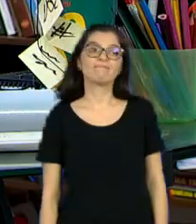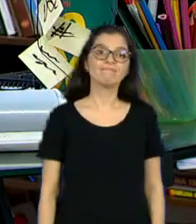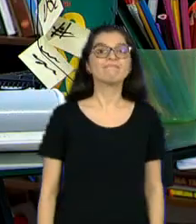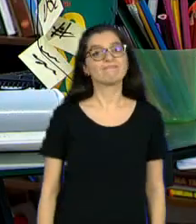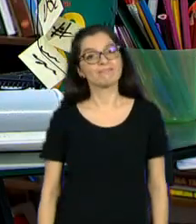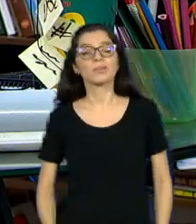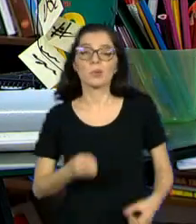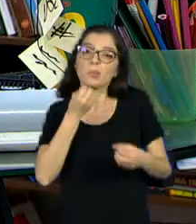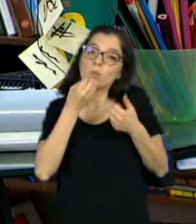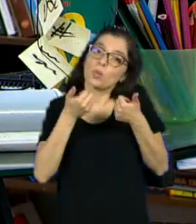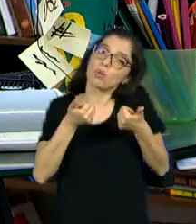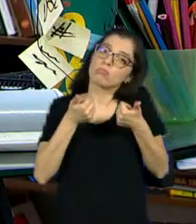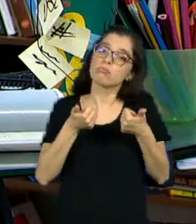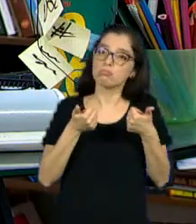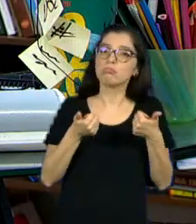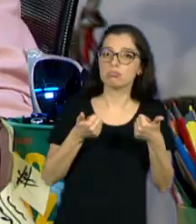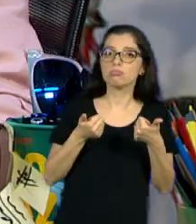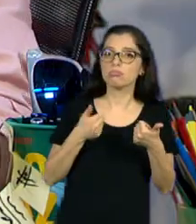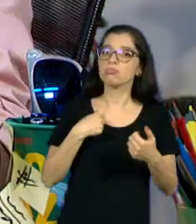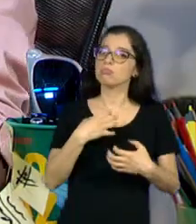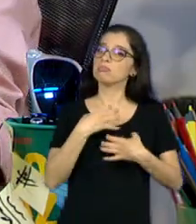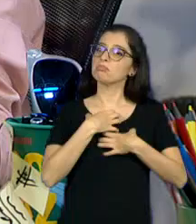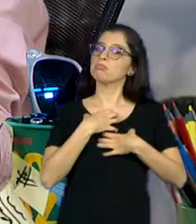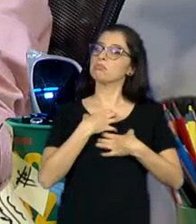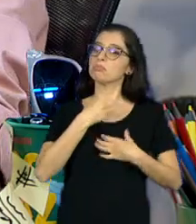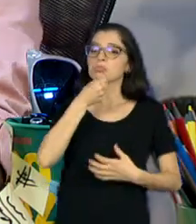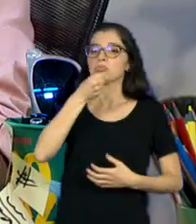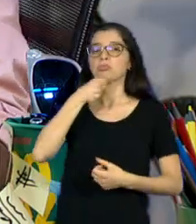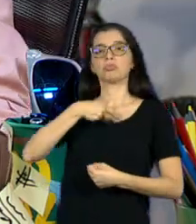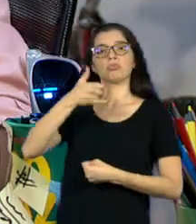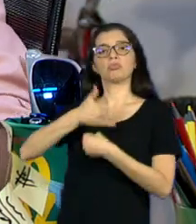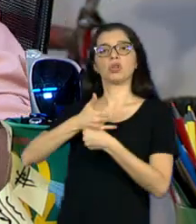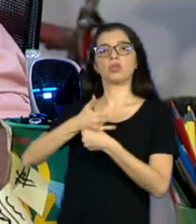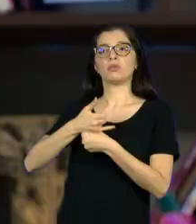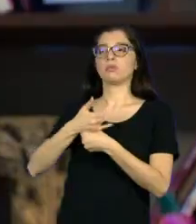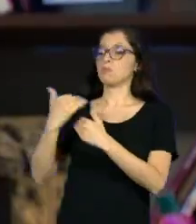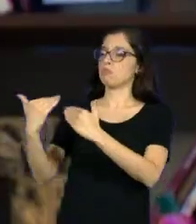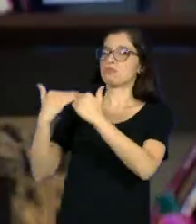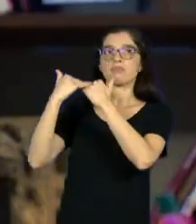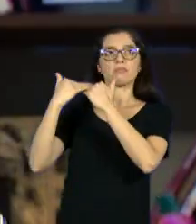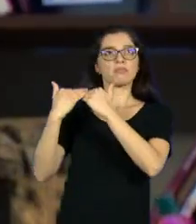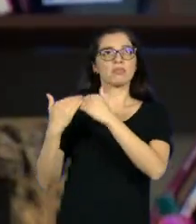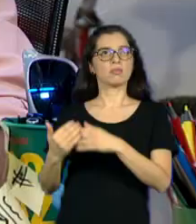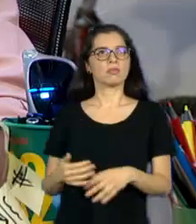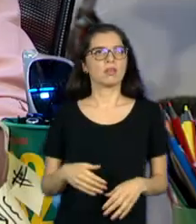É, tá bom. Eu tô me sentindo um repórter tomando bronca da chefe pistola.